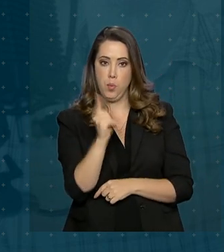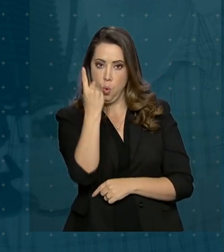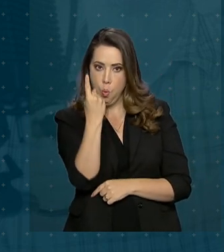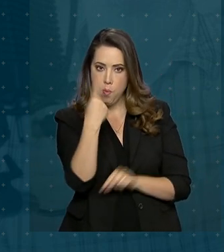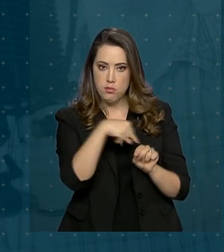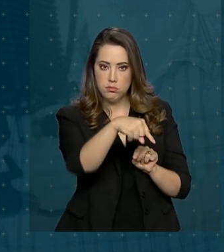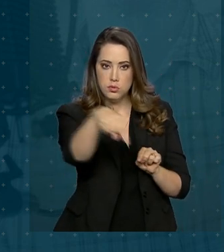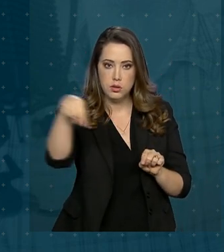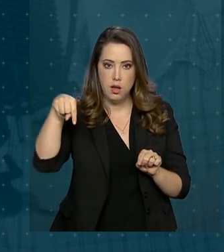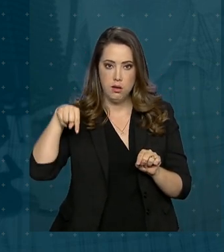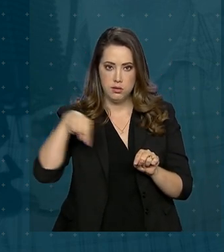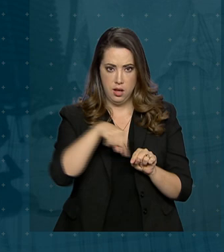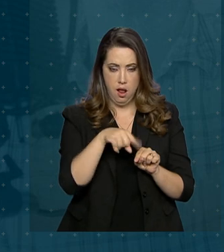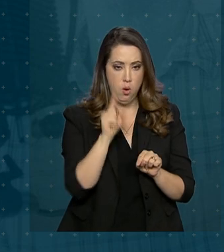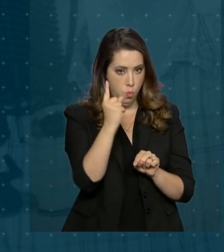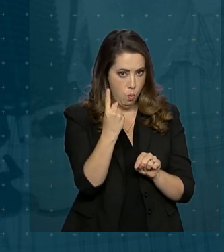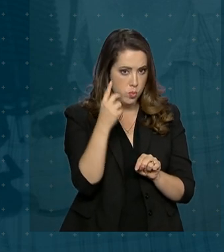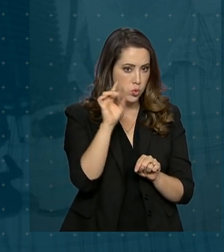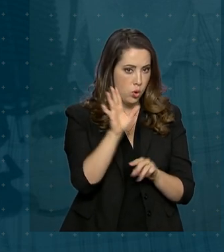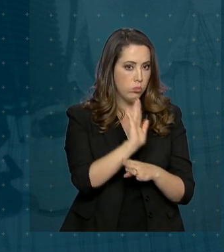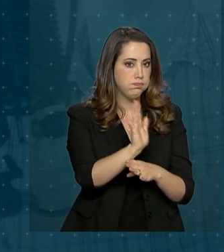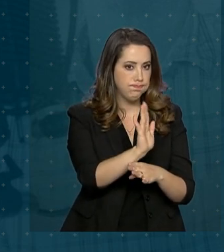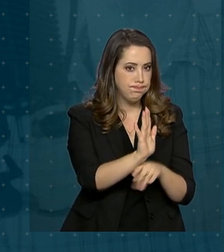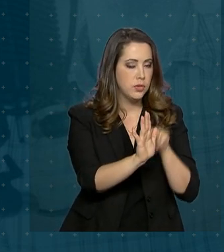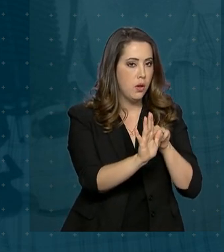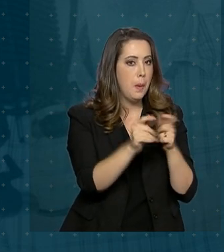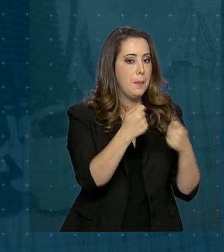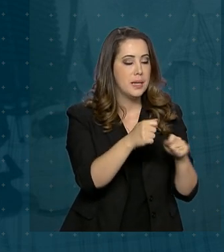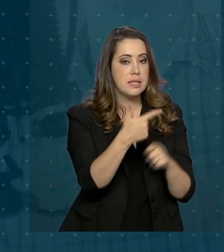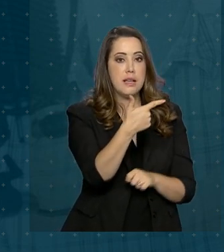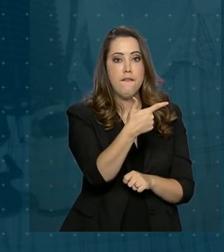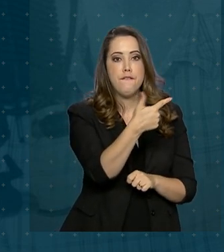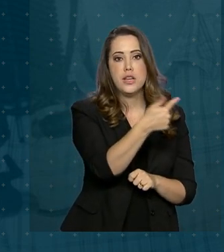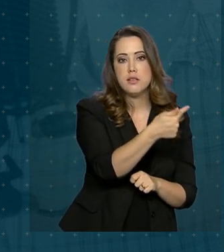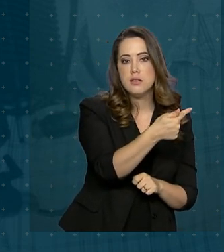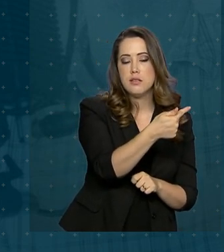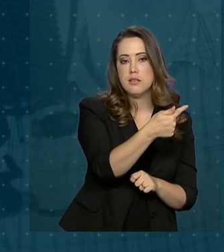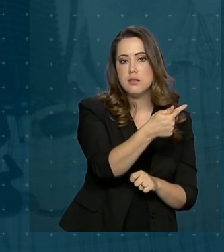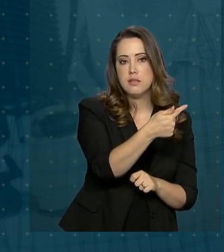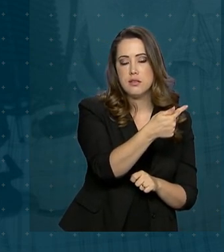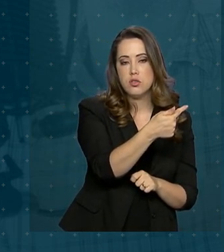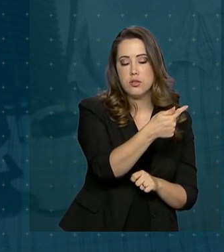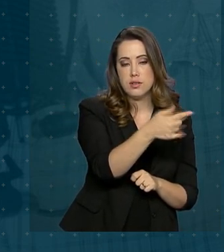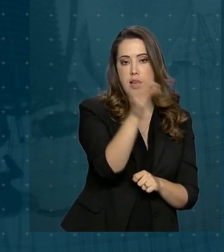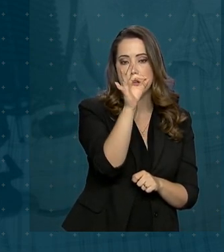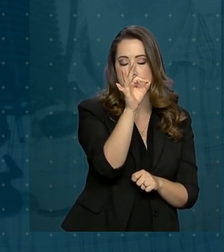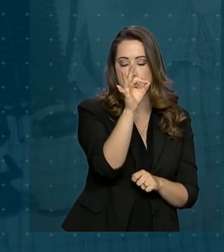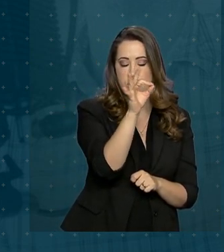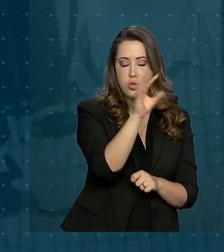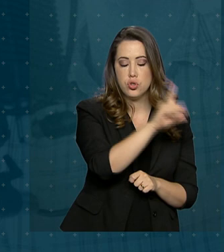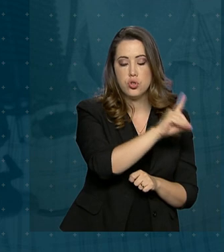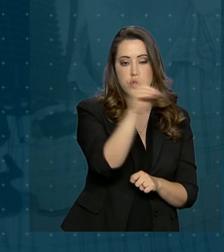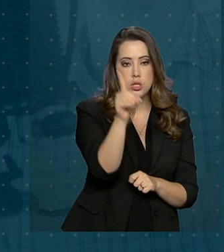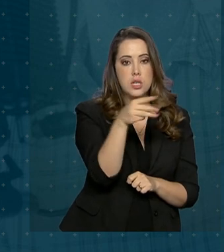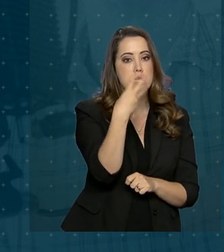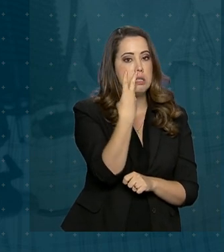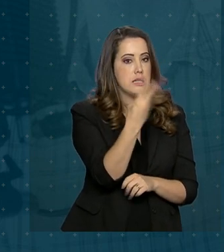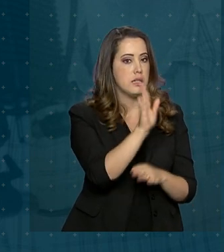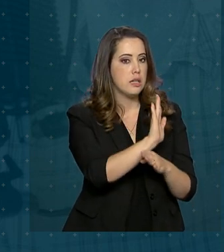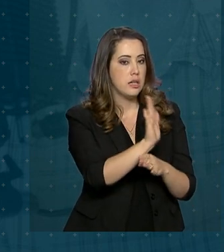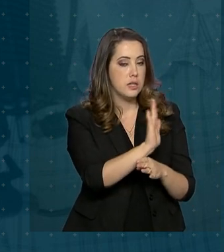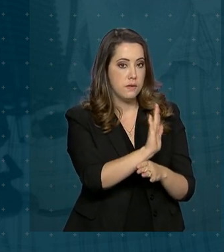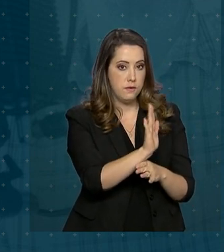exemplo, ela será obrigada a exibir, pelo menos, 27 dias e três produções brasileiras diferentes em 2020.